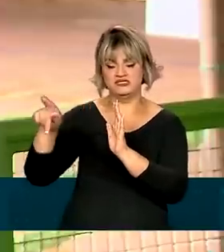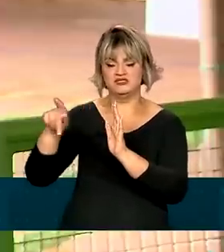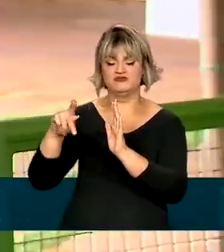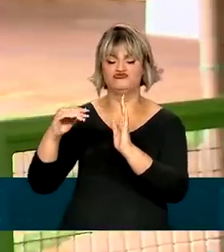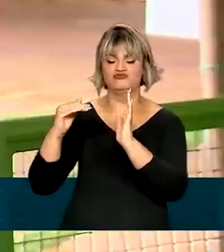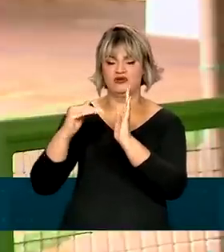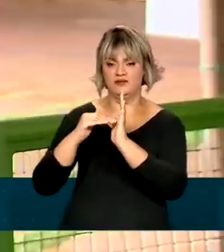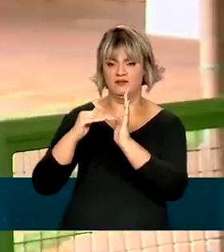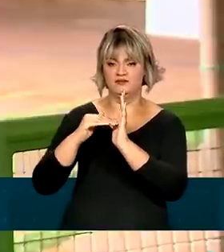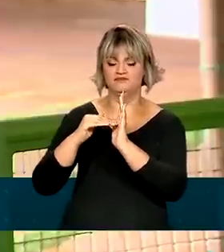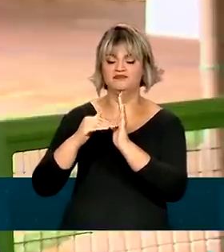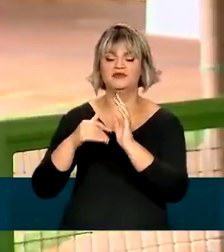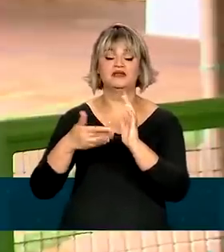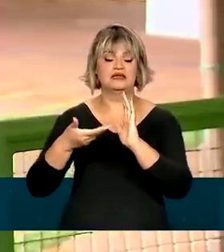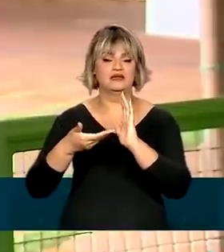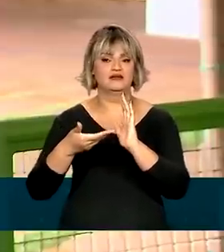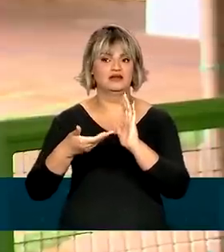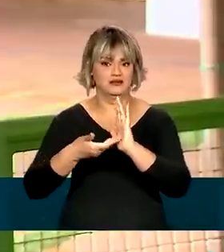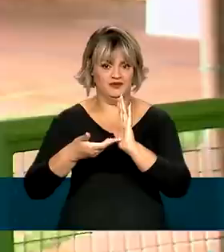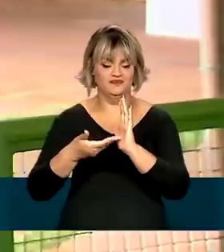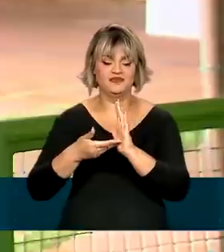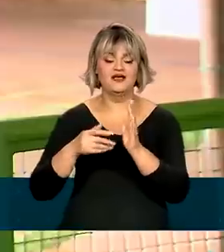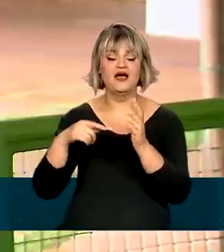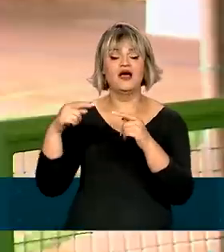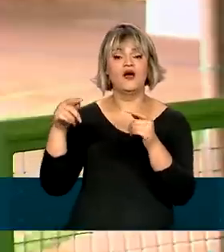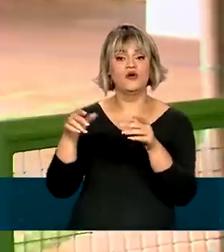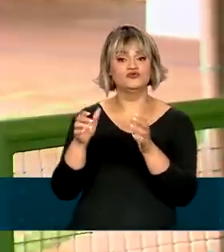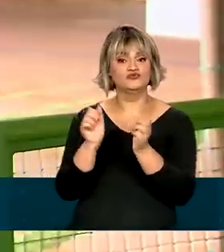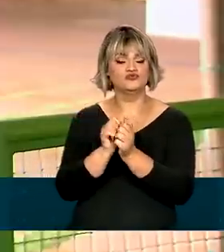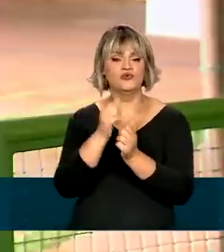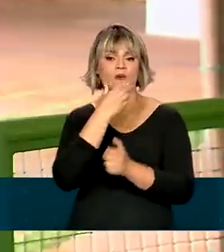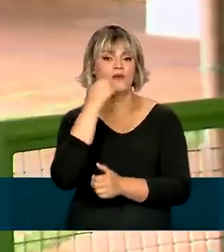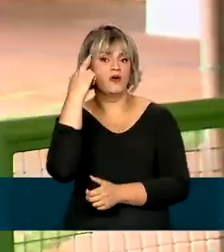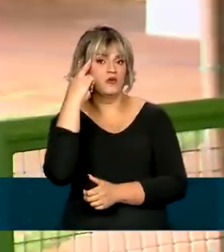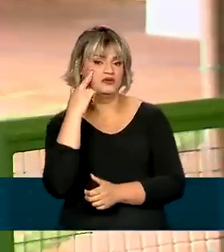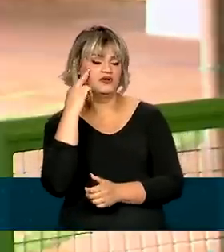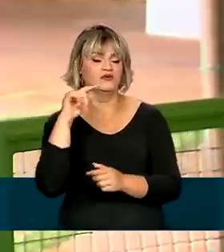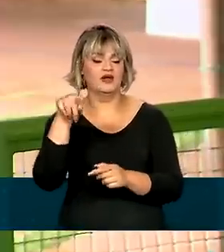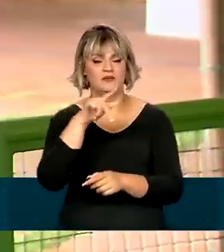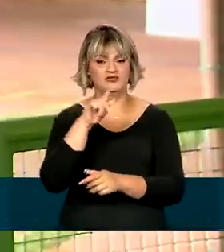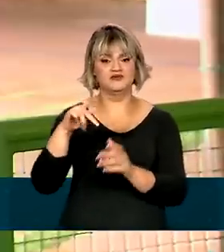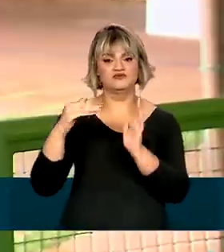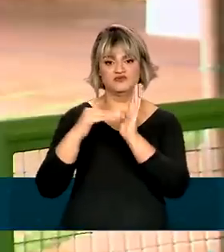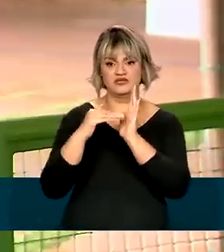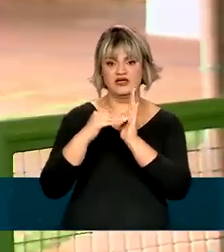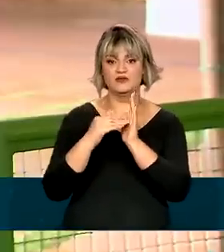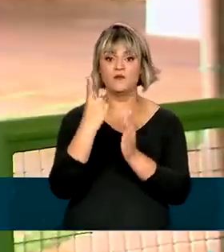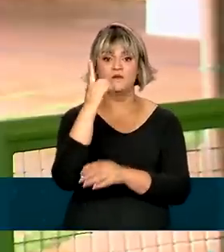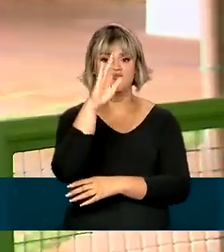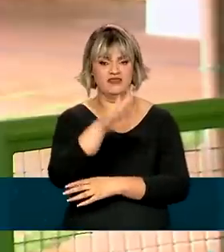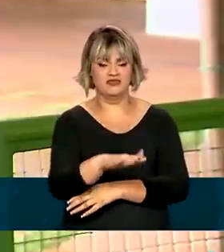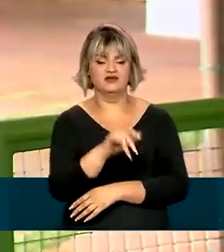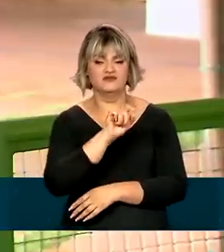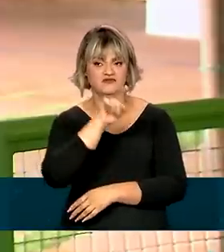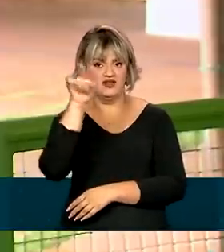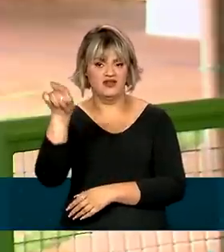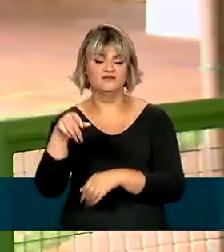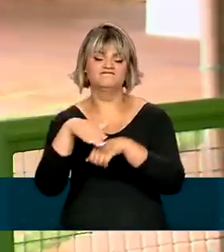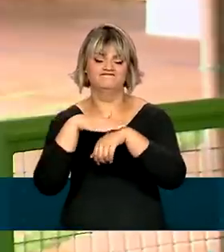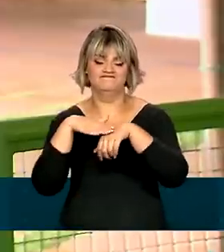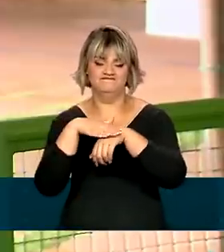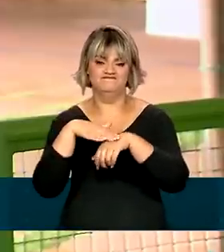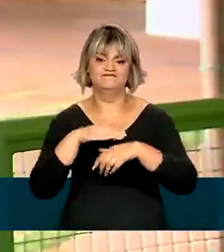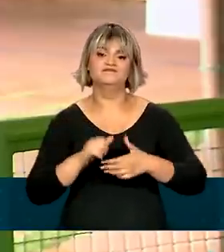Já com o Rodrigo Pacheco, do Senado, o encontro será às 1 horas da tarde na residência oficial da presidência do